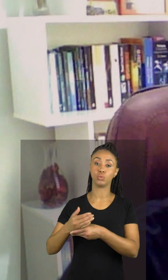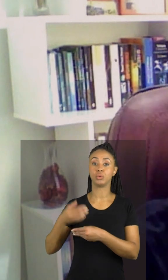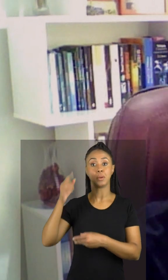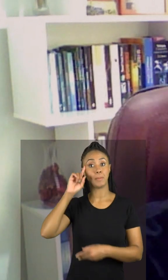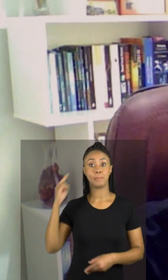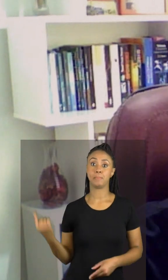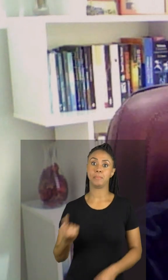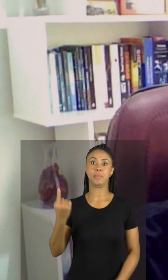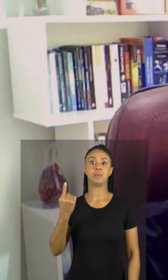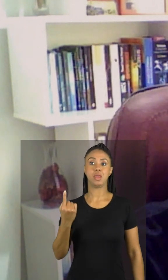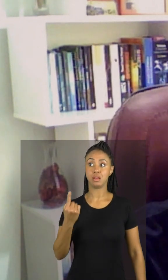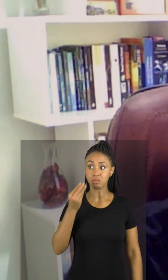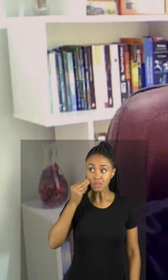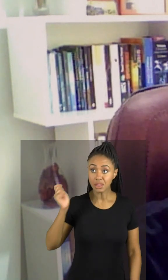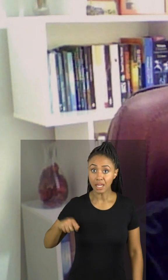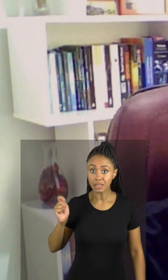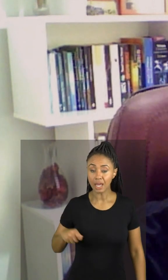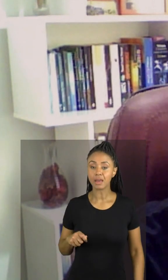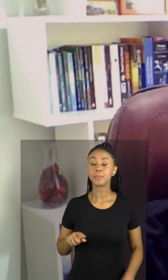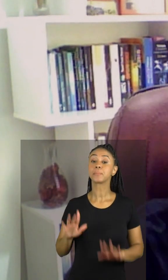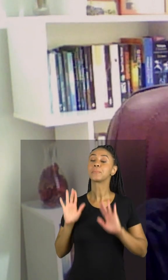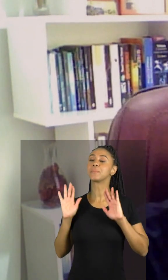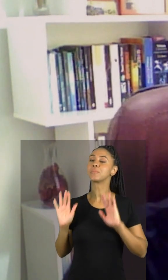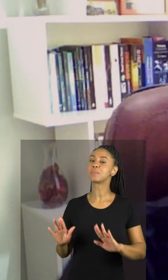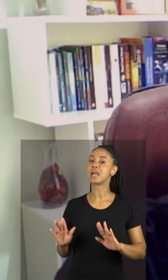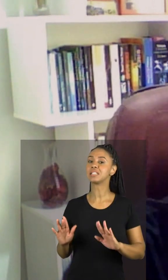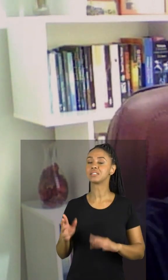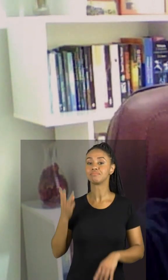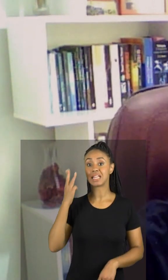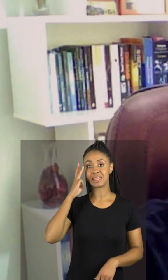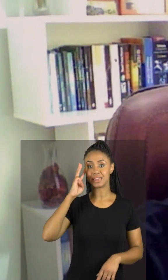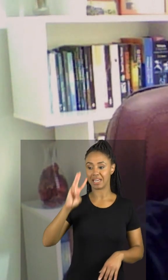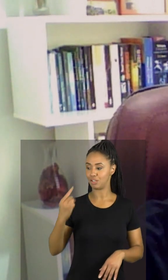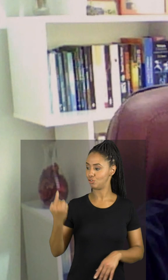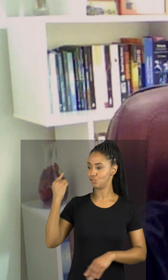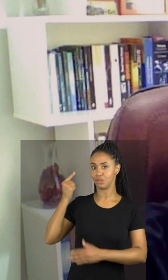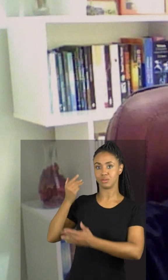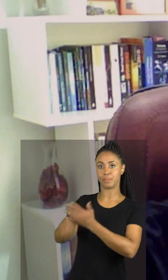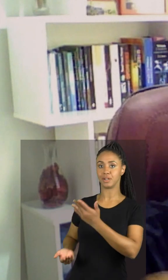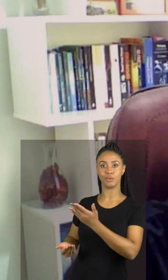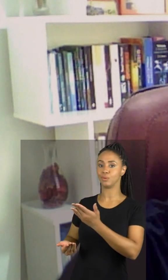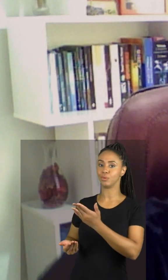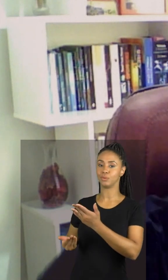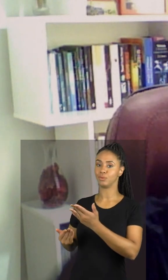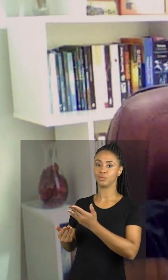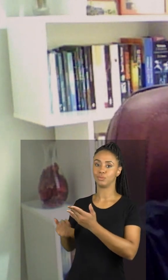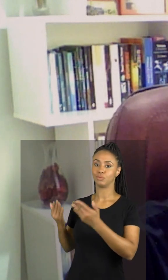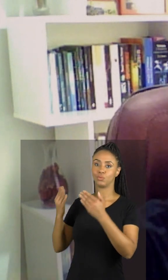primeira oportunidade que temos para dormir. Porém, esses três dias, a totalidade desses três dias não